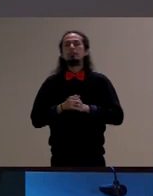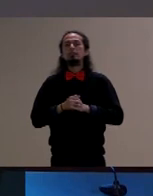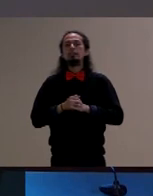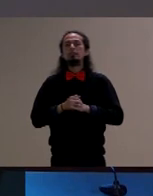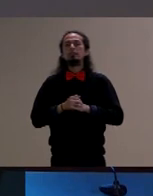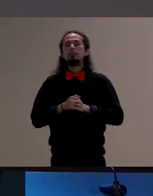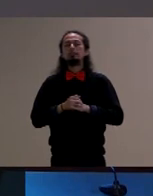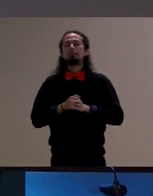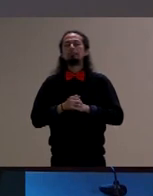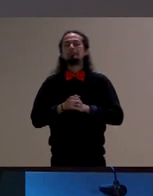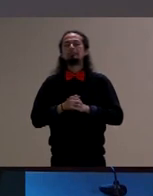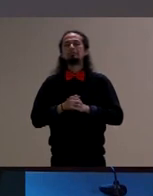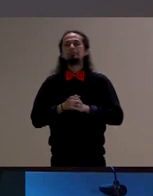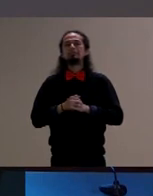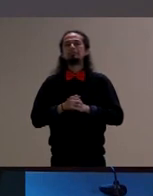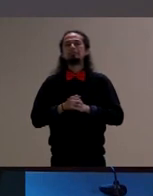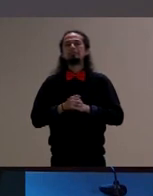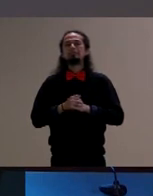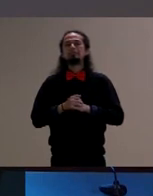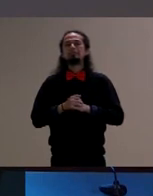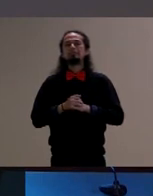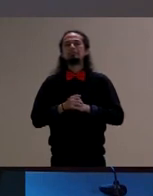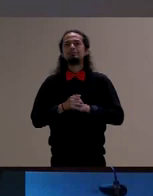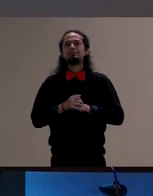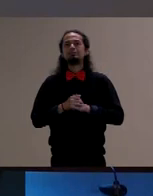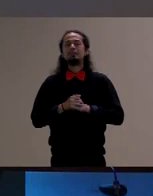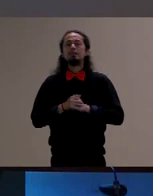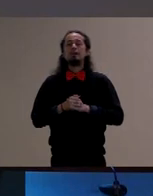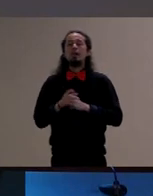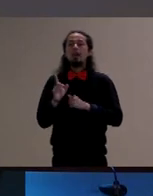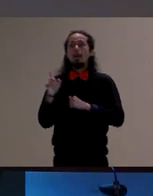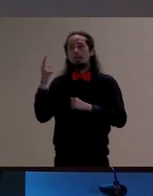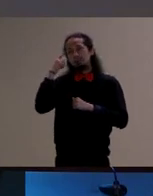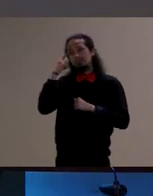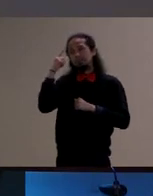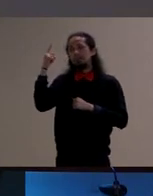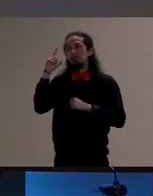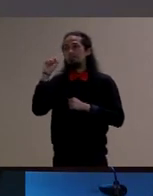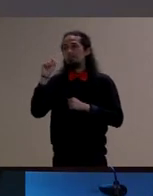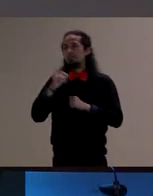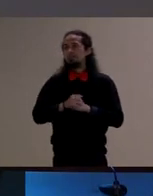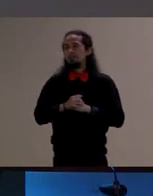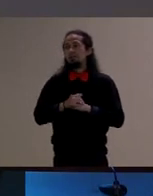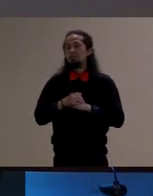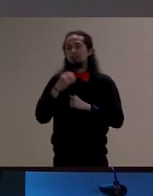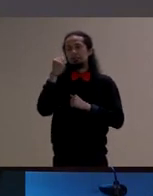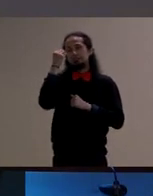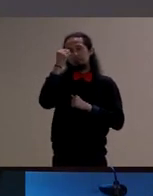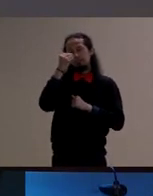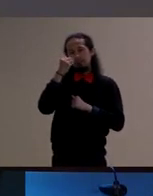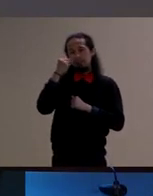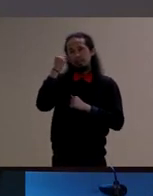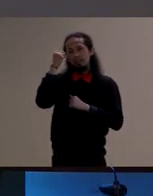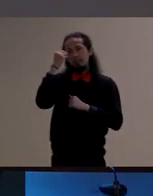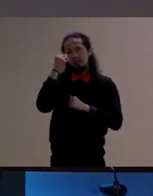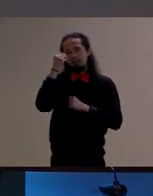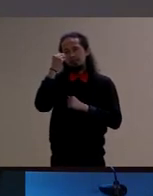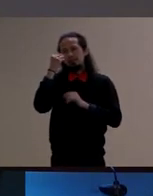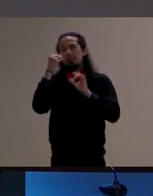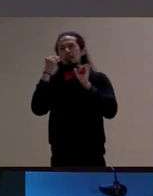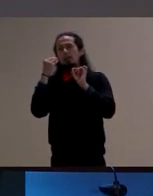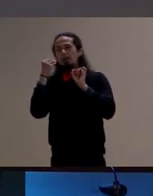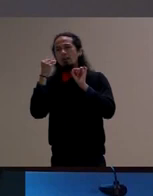dito e tentando aqui melhor dizer essa ideia de que a experiência é social é